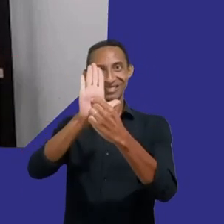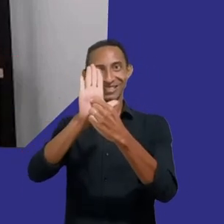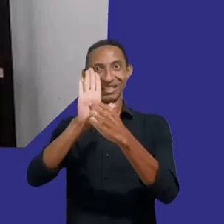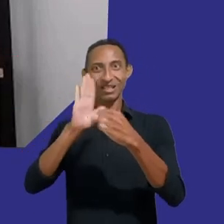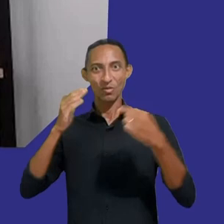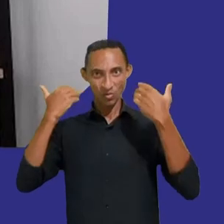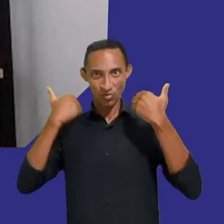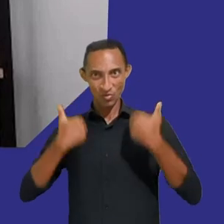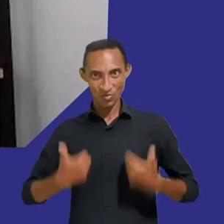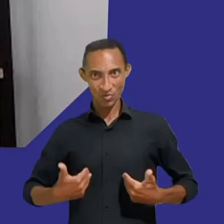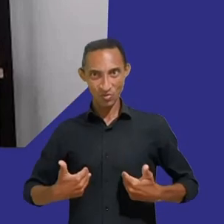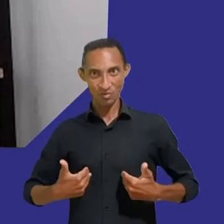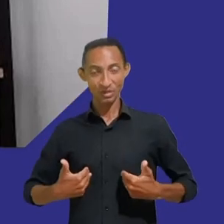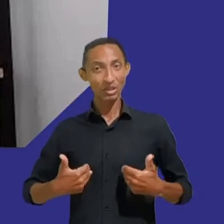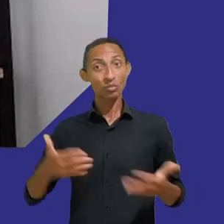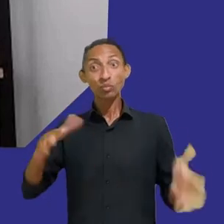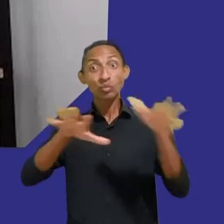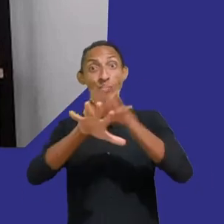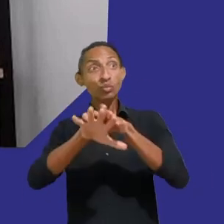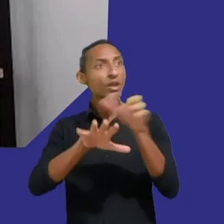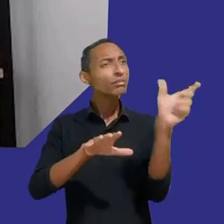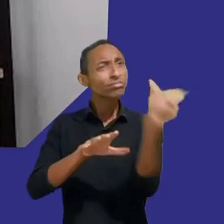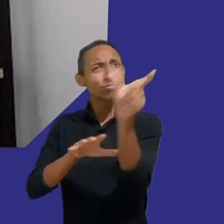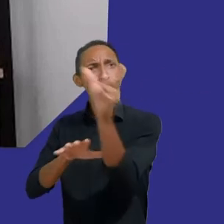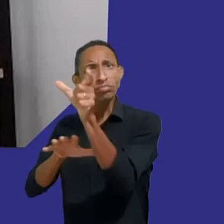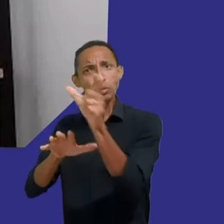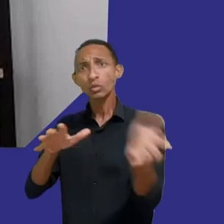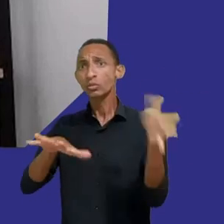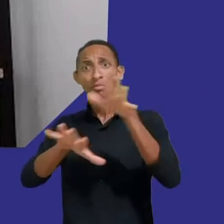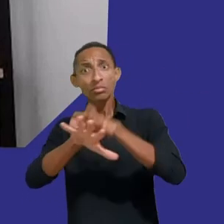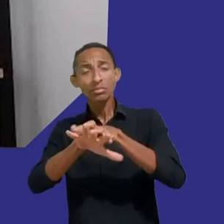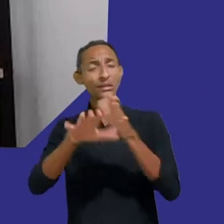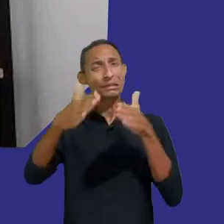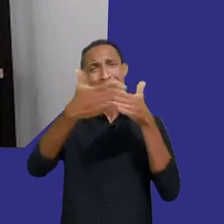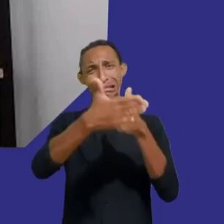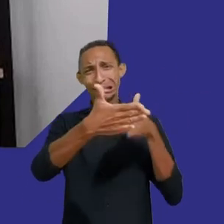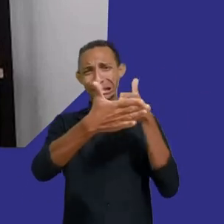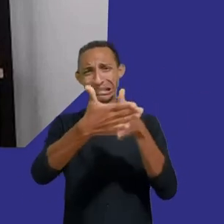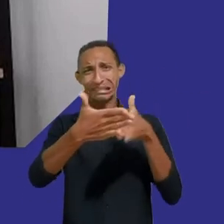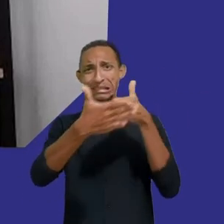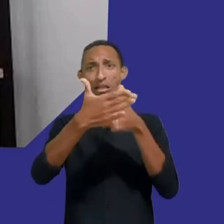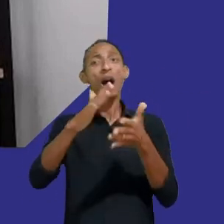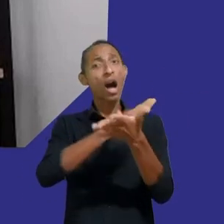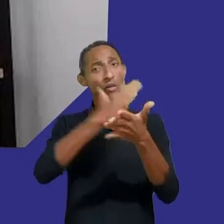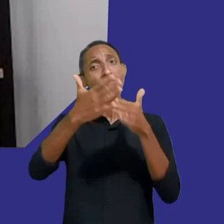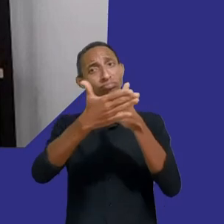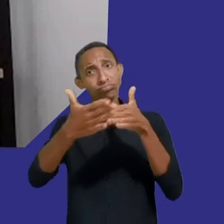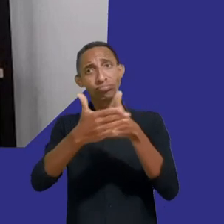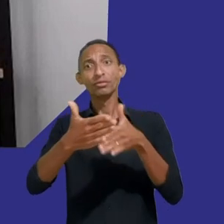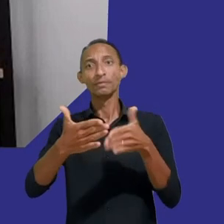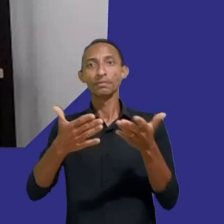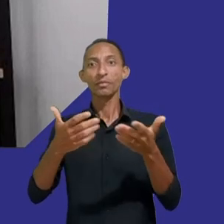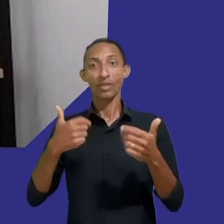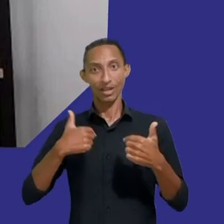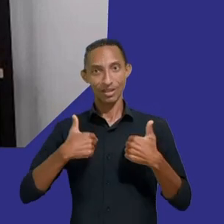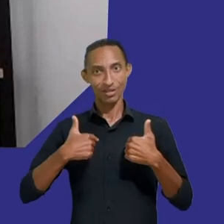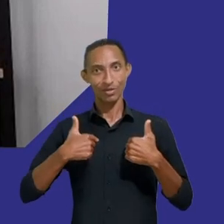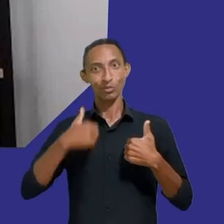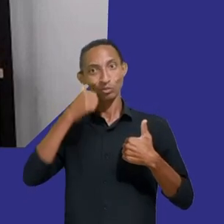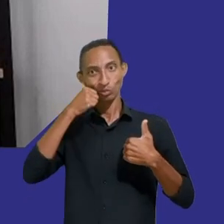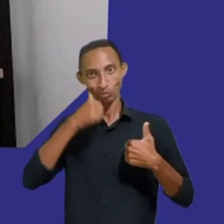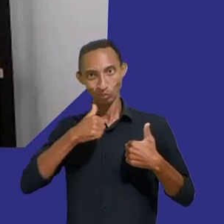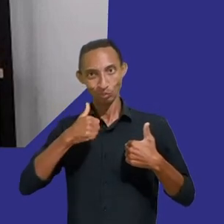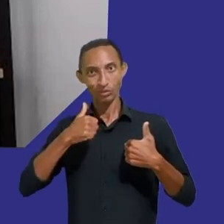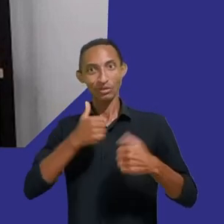todas as pessoas e para aquelas que enfrentam barreiras na participação dessa live. Eu sou uma mulher branca, de cabelos encaracolados